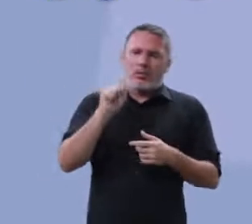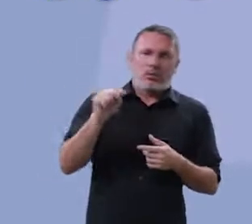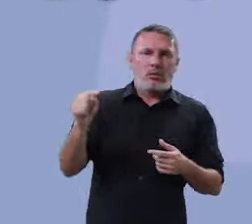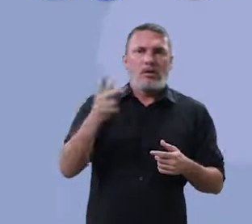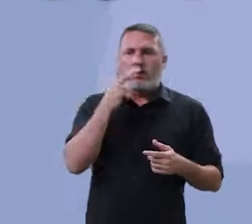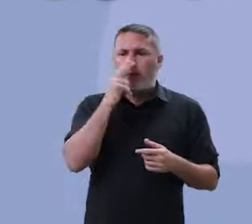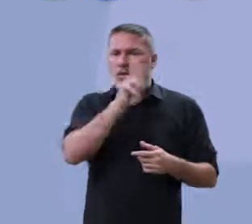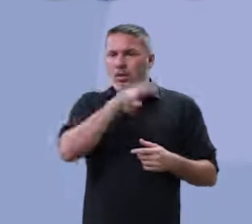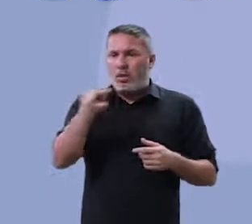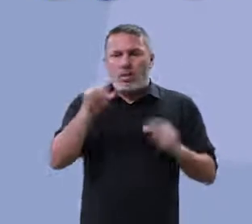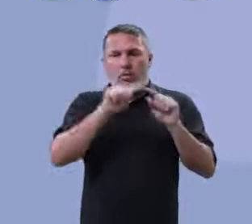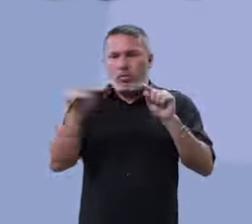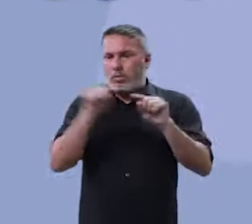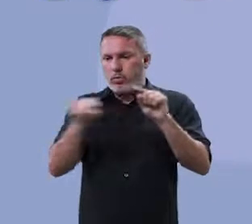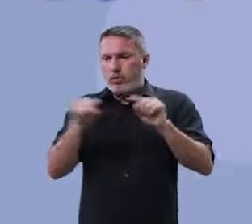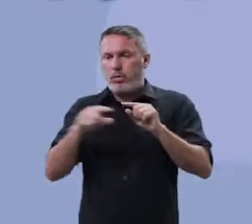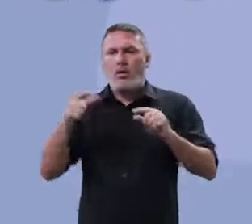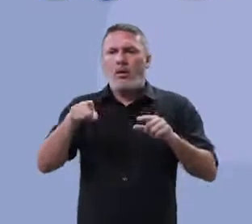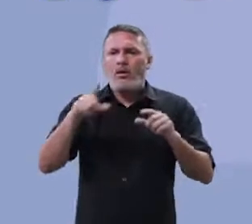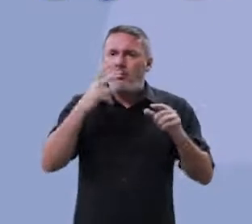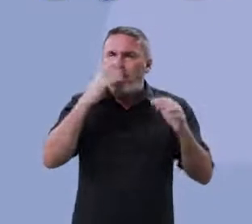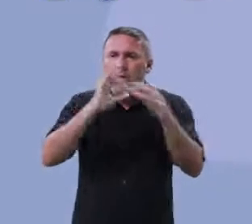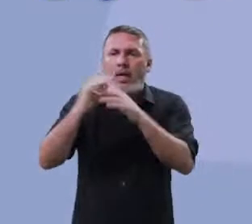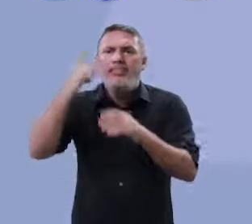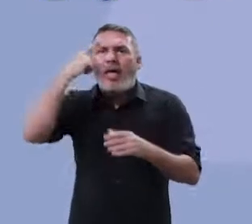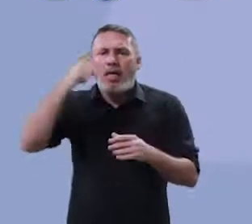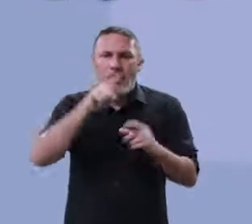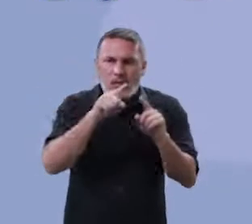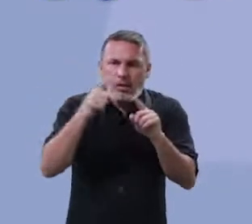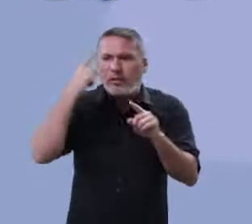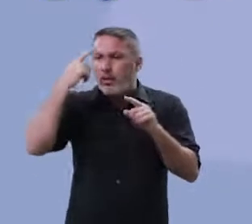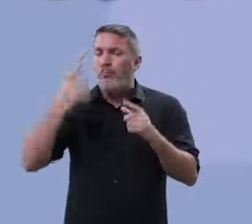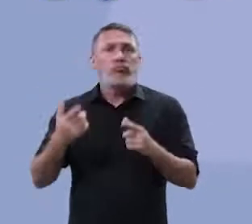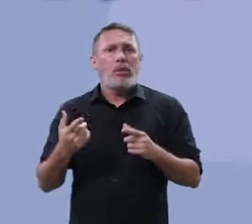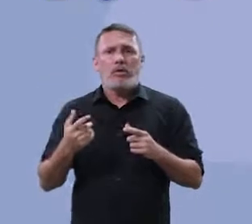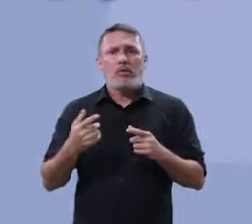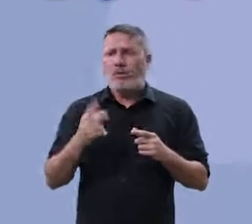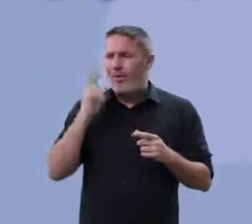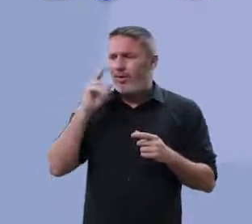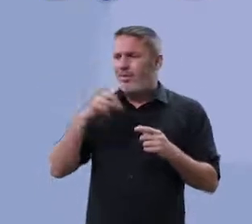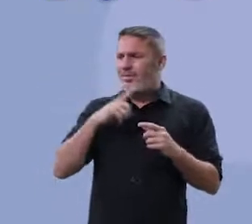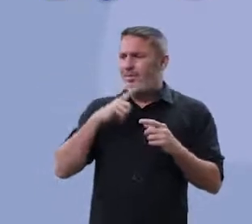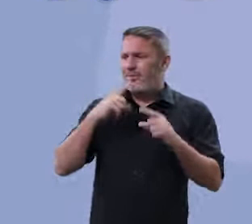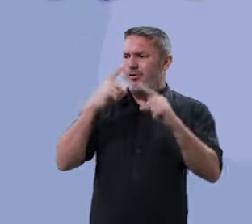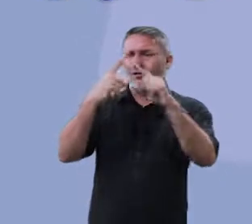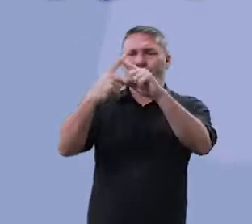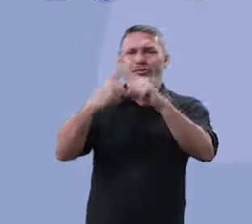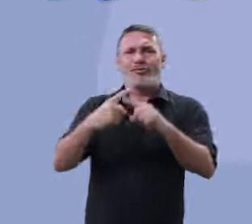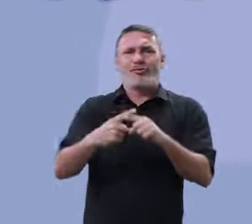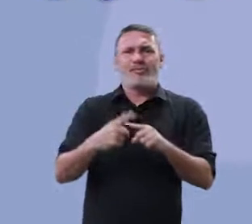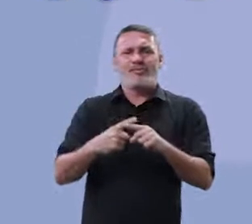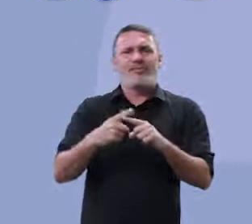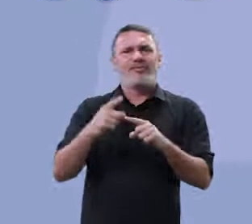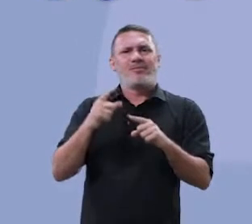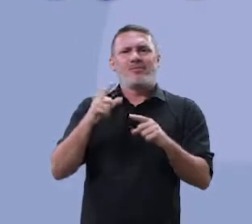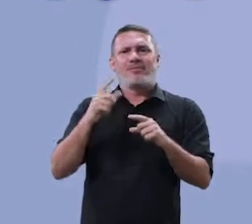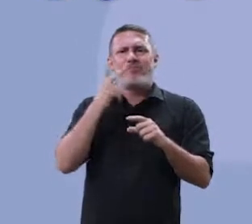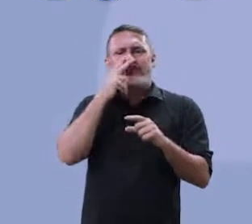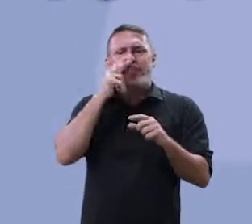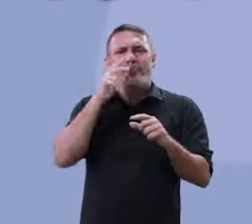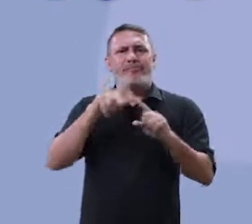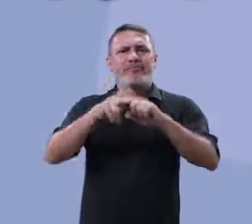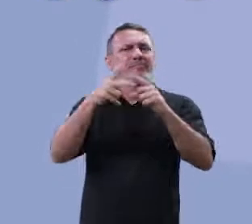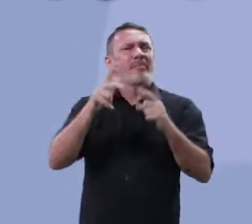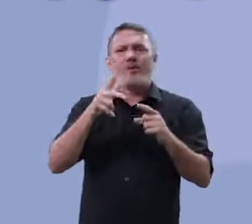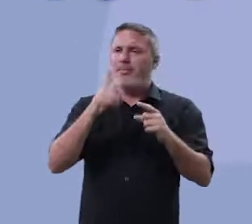vírgulas. Não tem tempo para você pensar numa ideia, porque não tem pontuação. E onde está esse X aí em roxo, deveria ter parado e começar uma nova